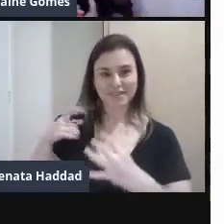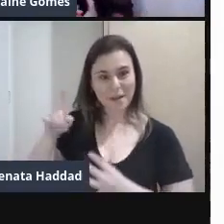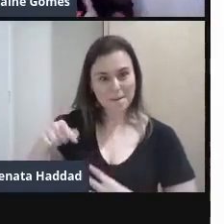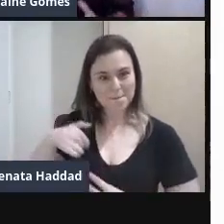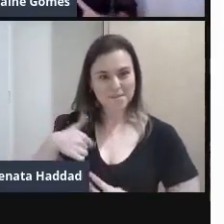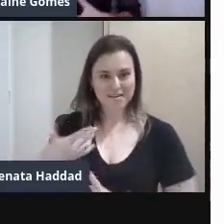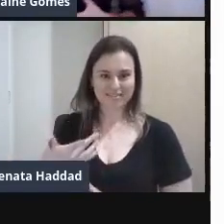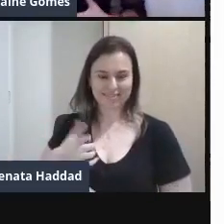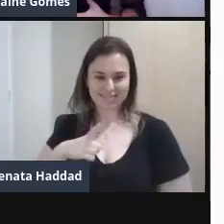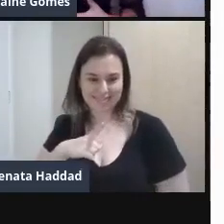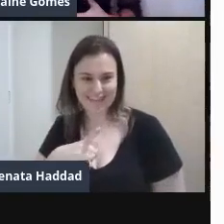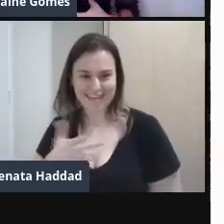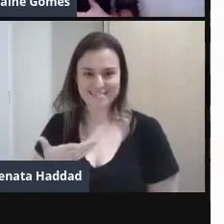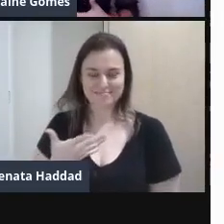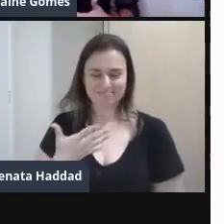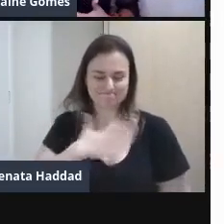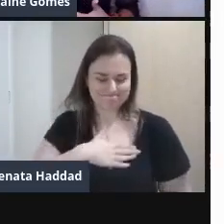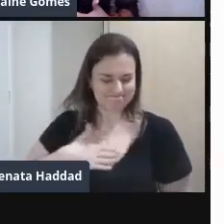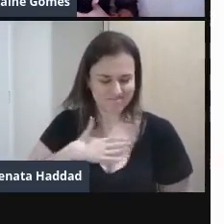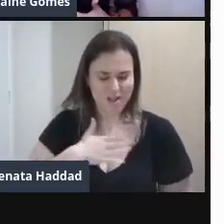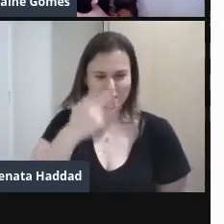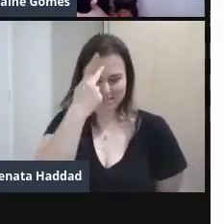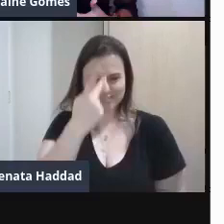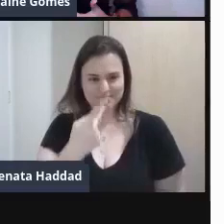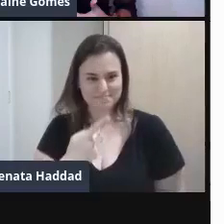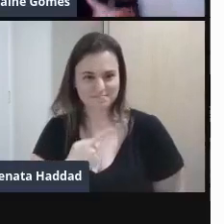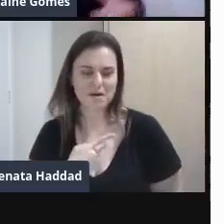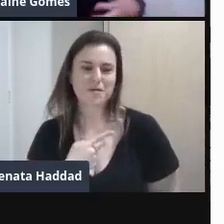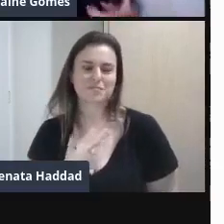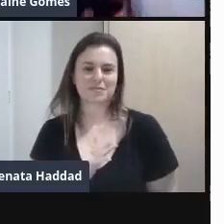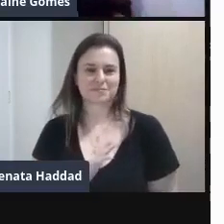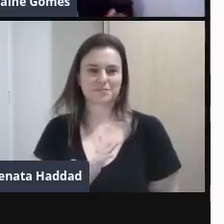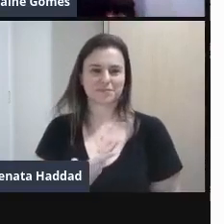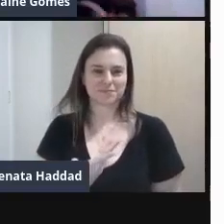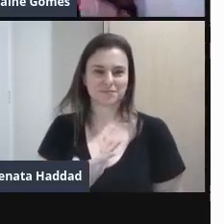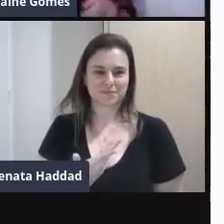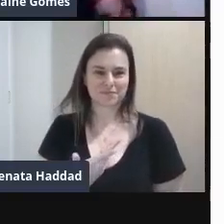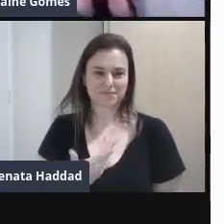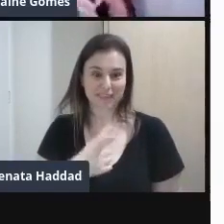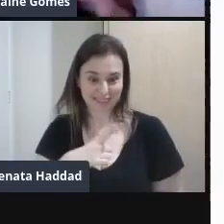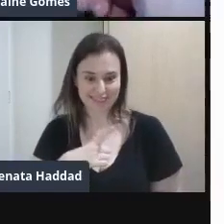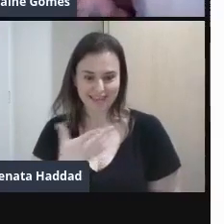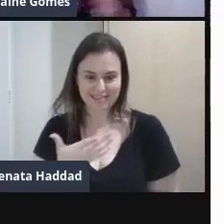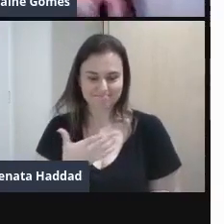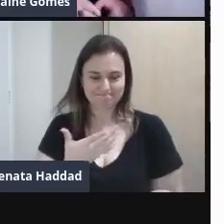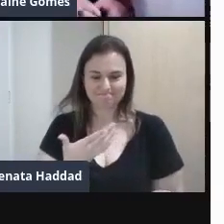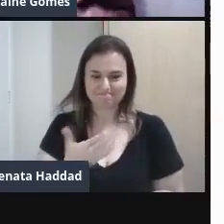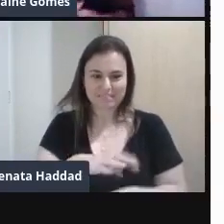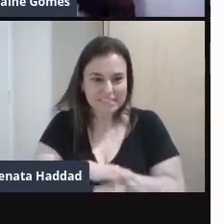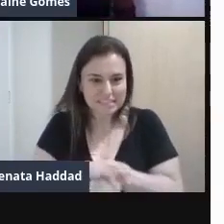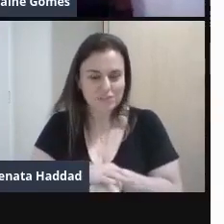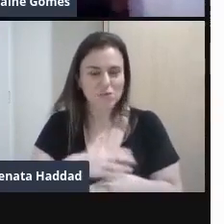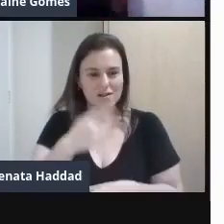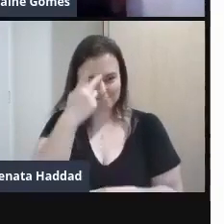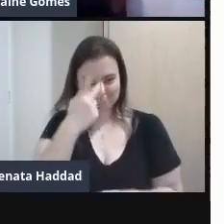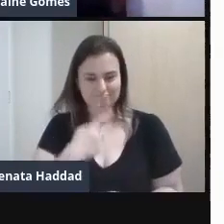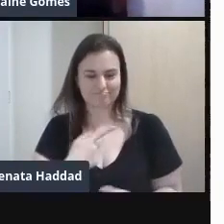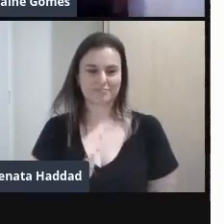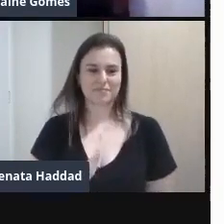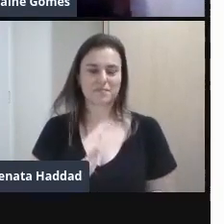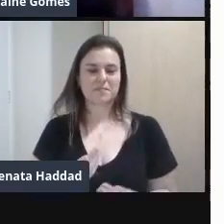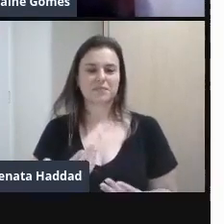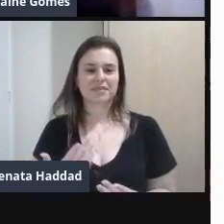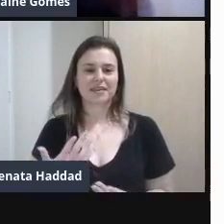está com a sua Com a sua performance Pensando em presença Performar Presença E a